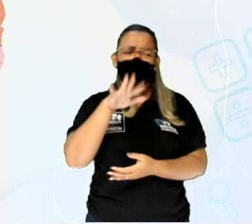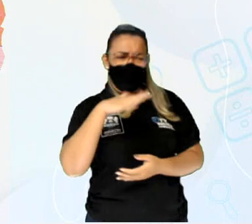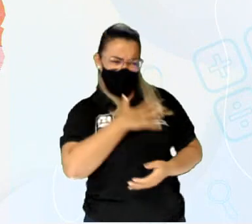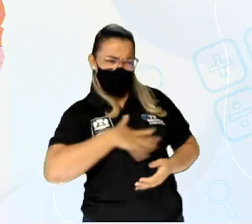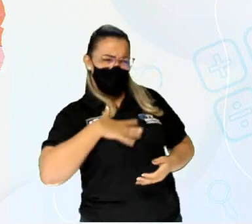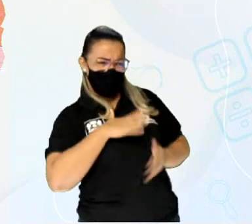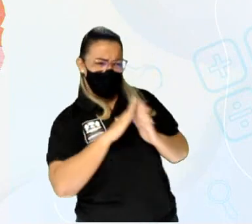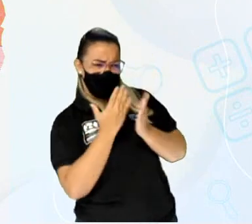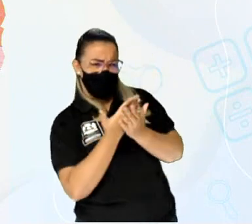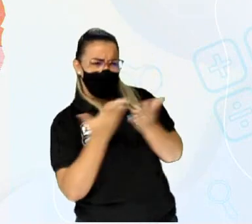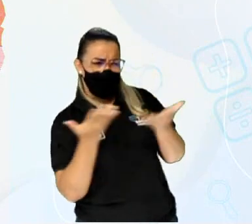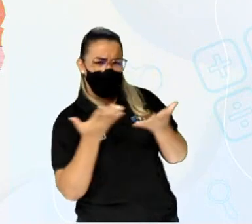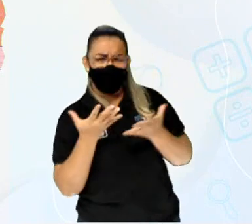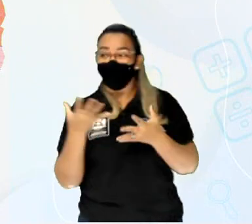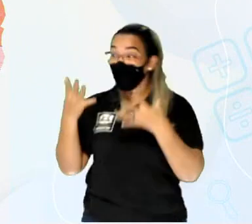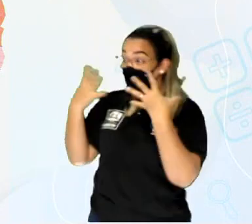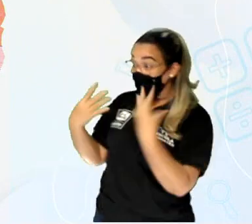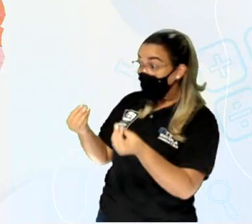Bom,